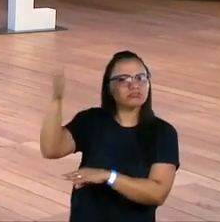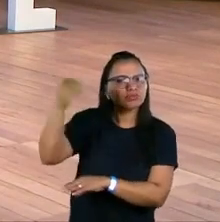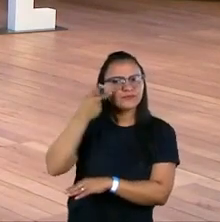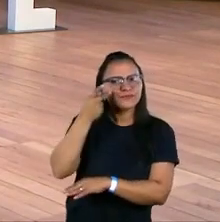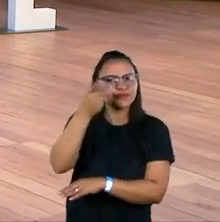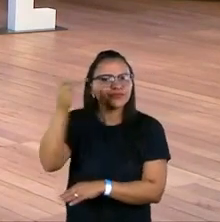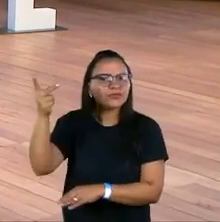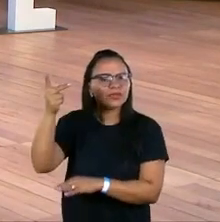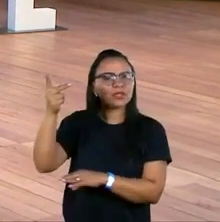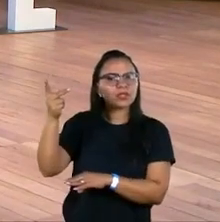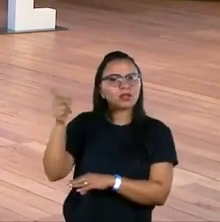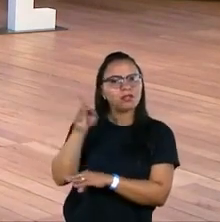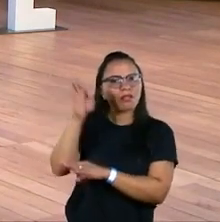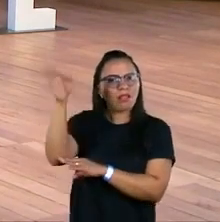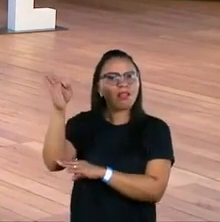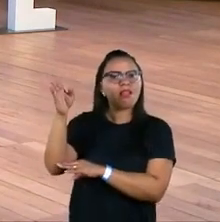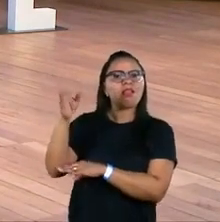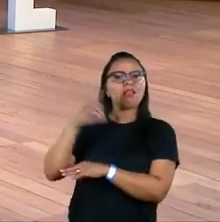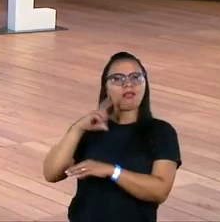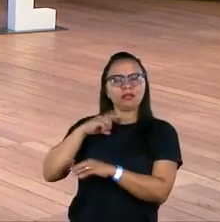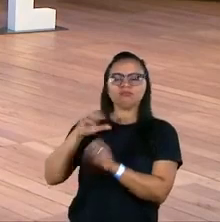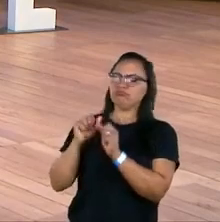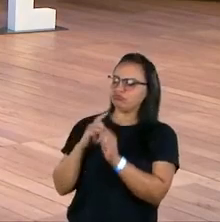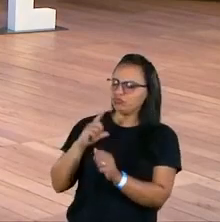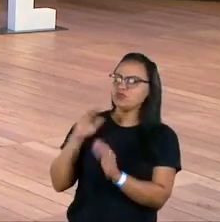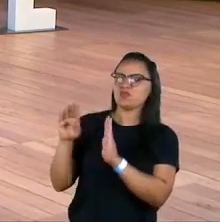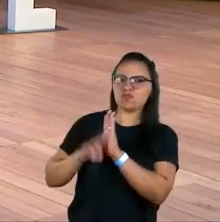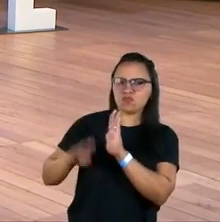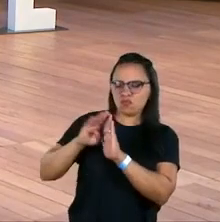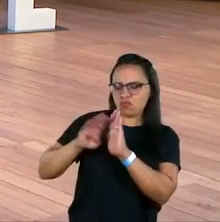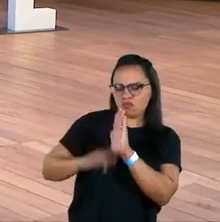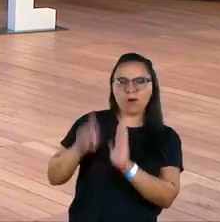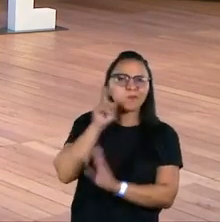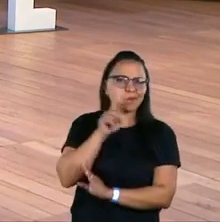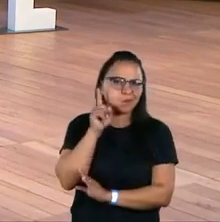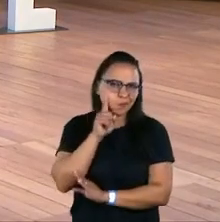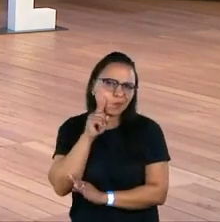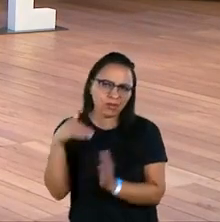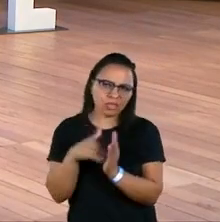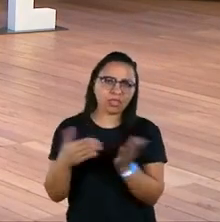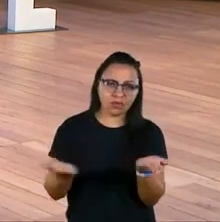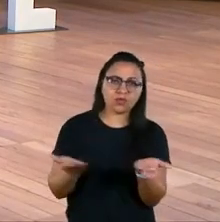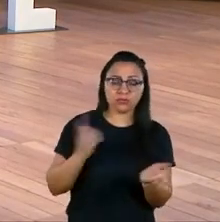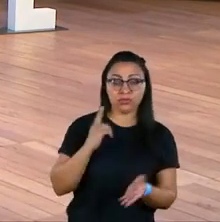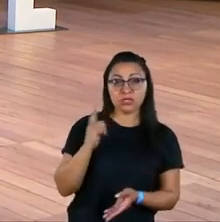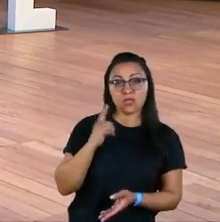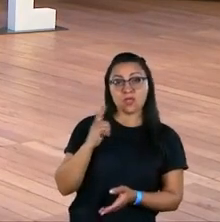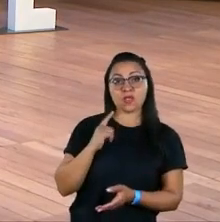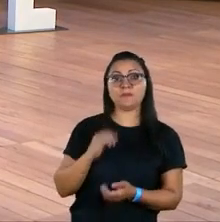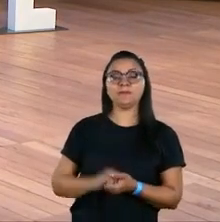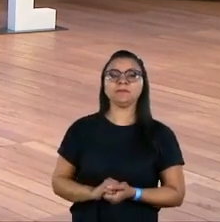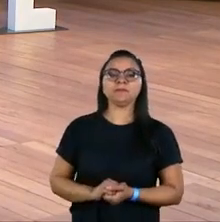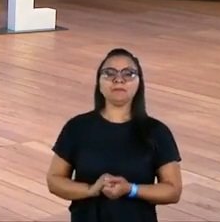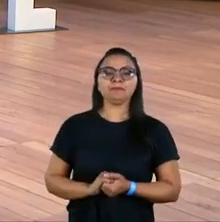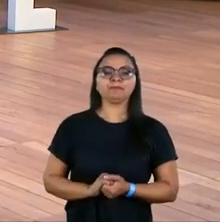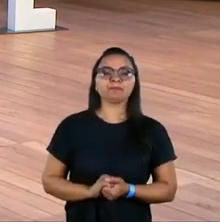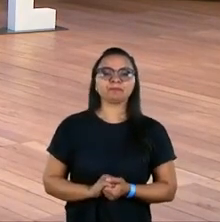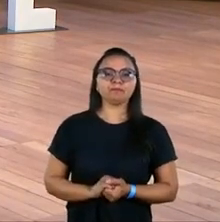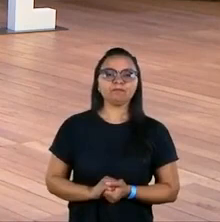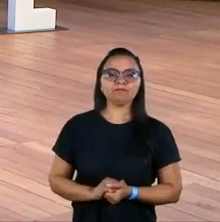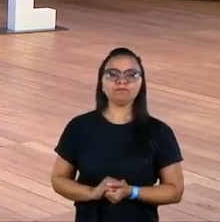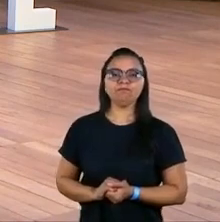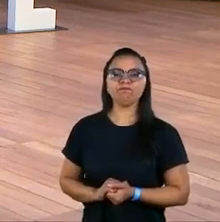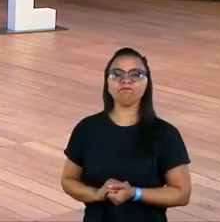visitei lá todo um programa vastíssimo que tinha nos Estados Unidos e tem, creio eu até hoje, de Foodbank, um grande